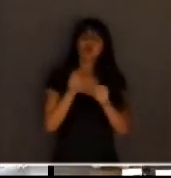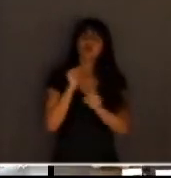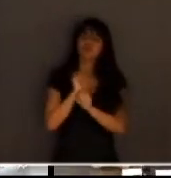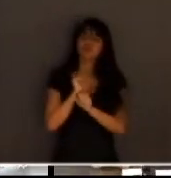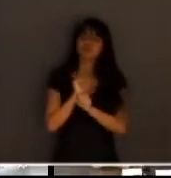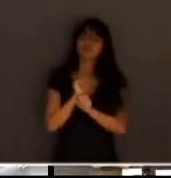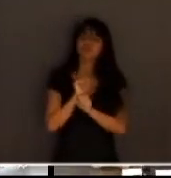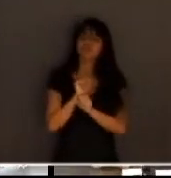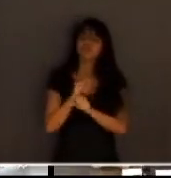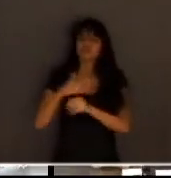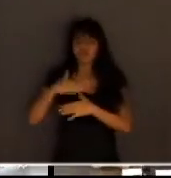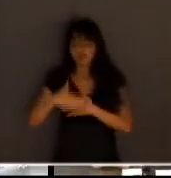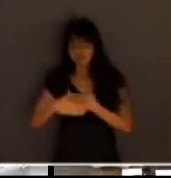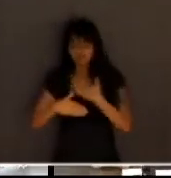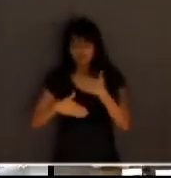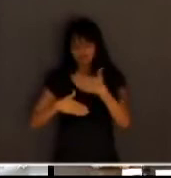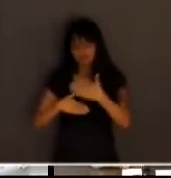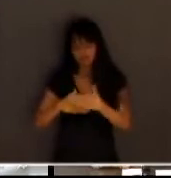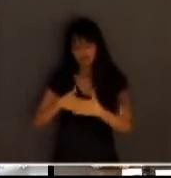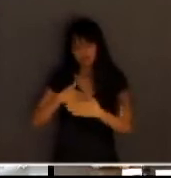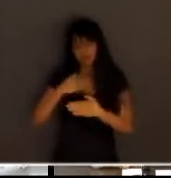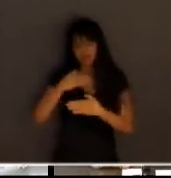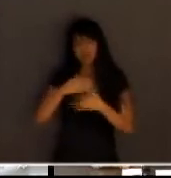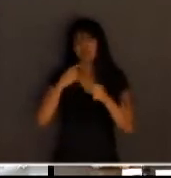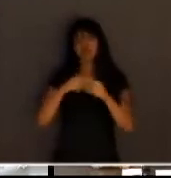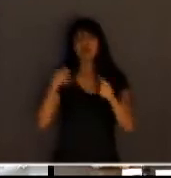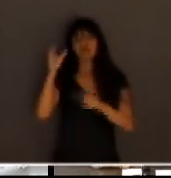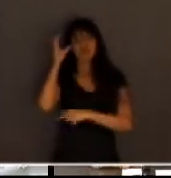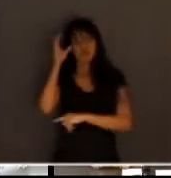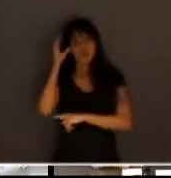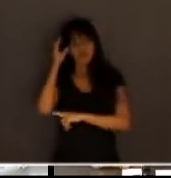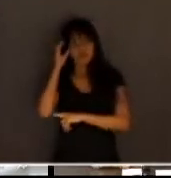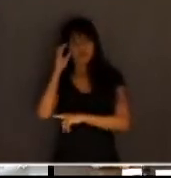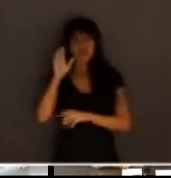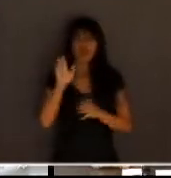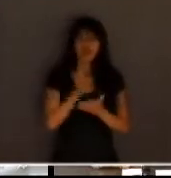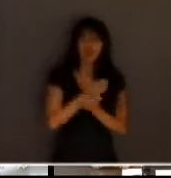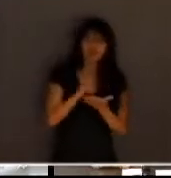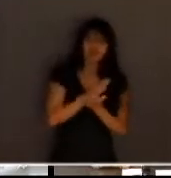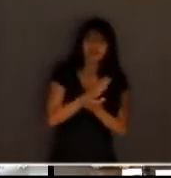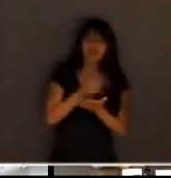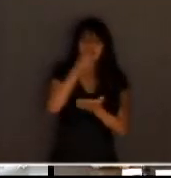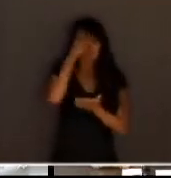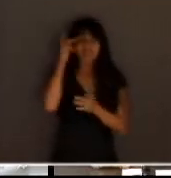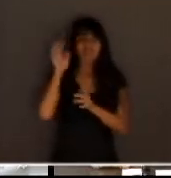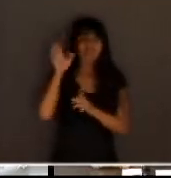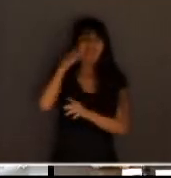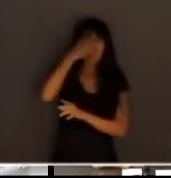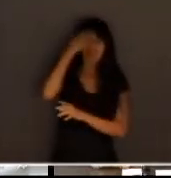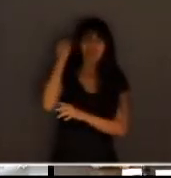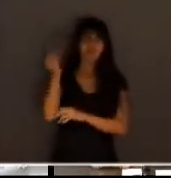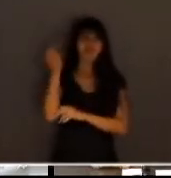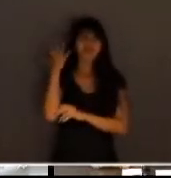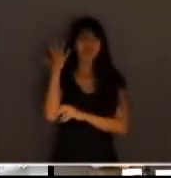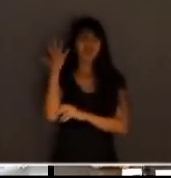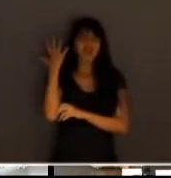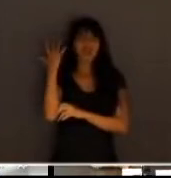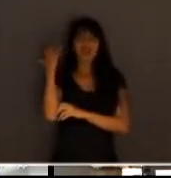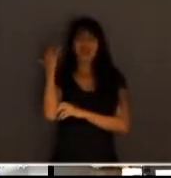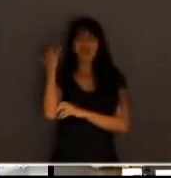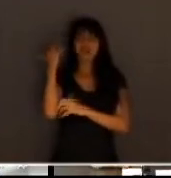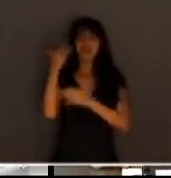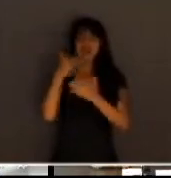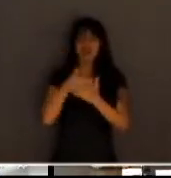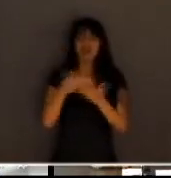retomando devagar agora. Mas, vamos ter essa consciência. Às vezes, uma coisa que a gente tinha esquecido já. O que era esse nosso núcleo essencial. A gente